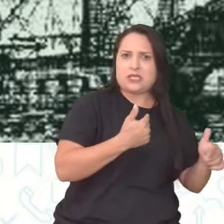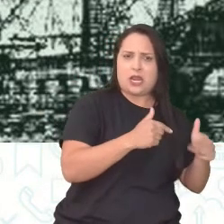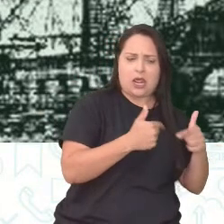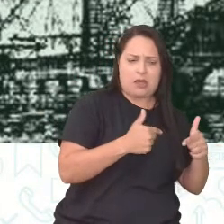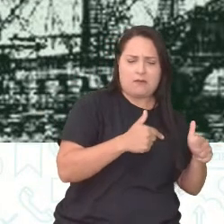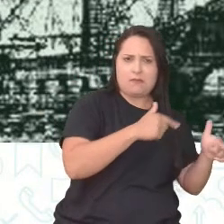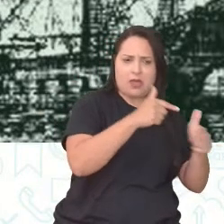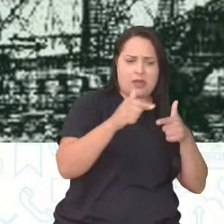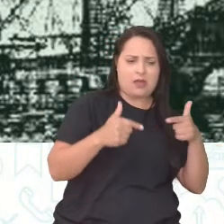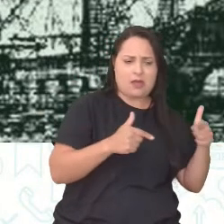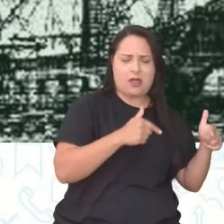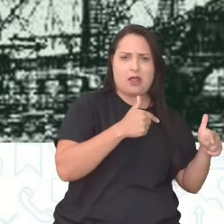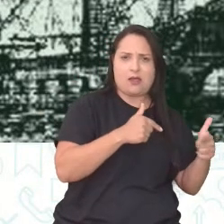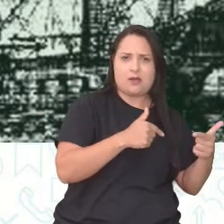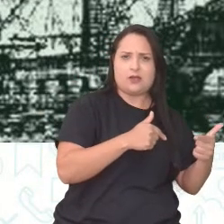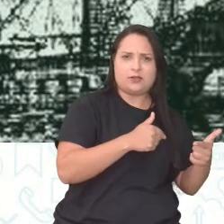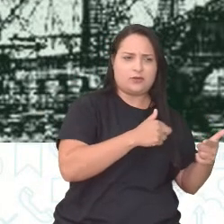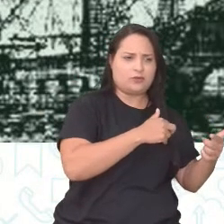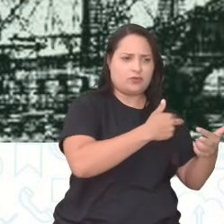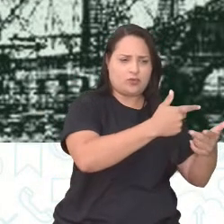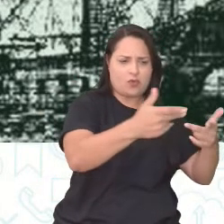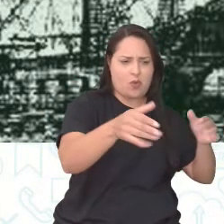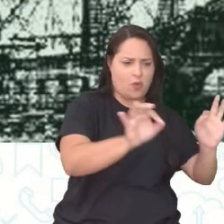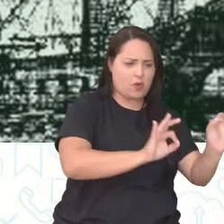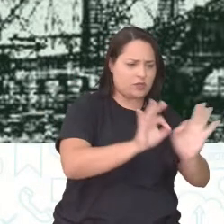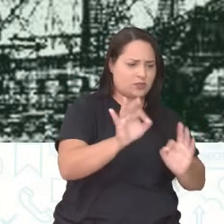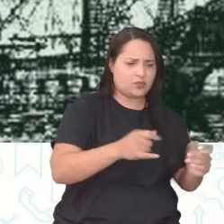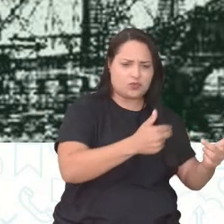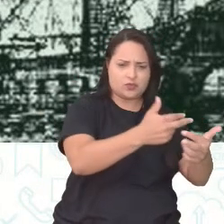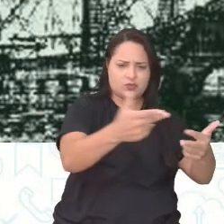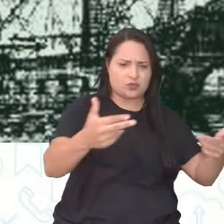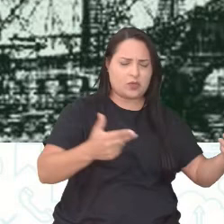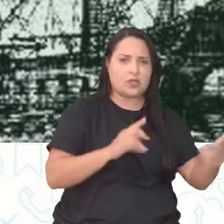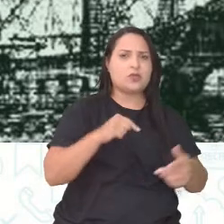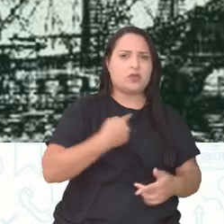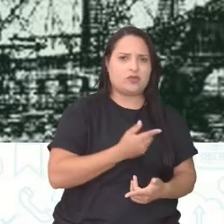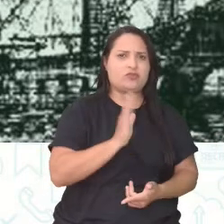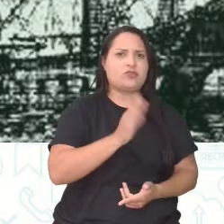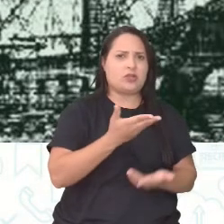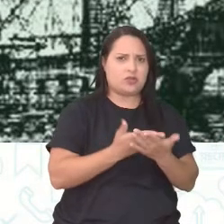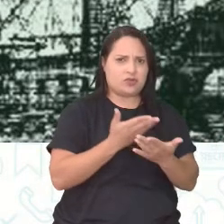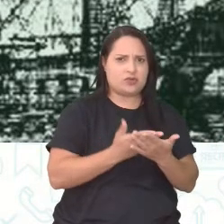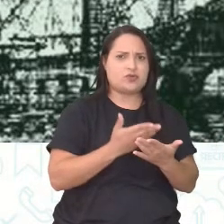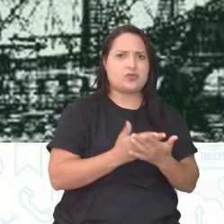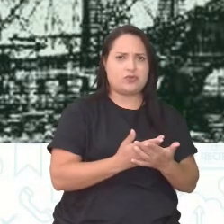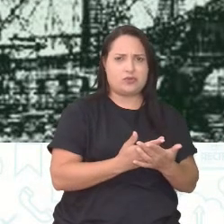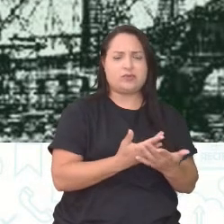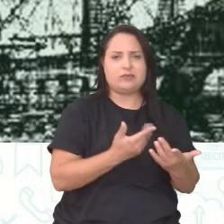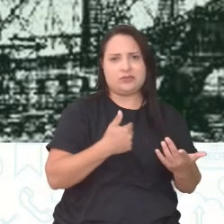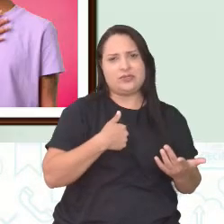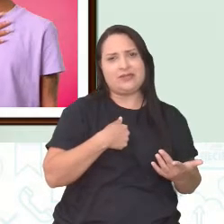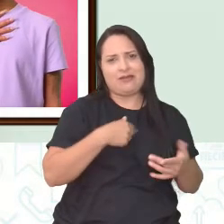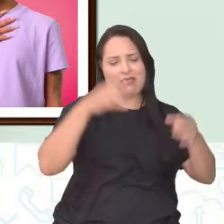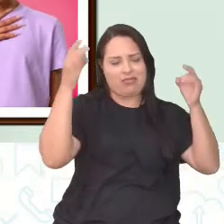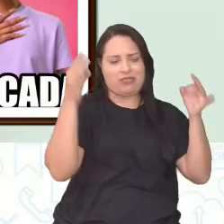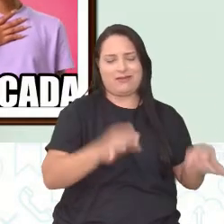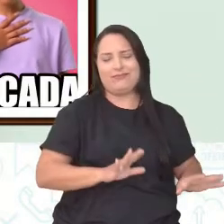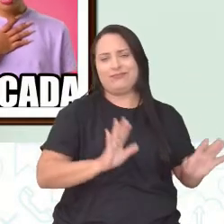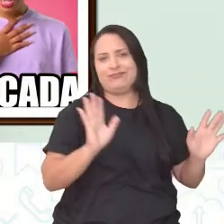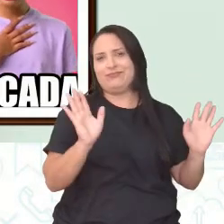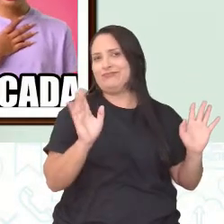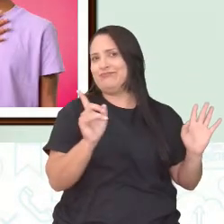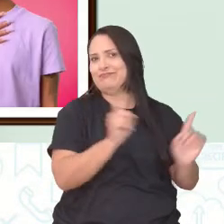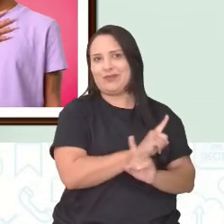Construiu várias coisas aqui, né? Que a gente já viu em aulas anteriores. E aí deixar de mão beijada? Não ia deixar, né?